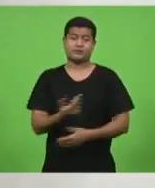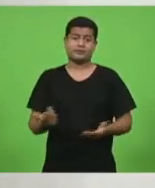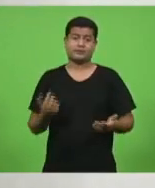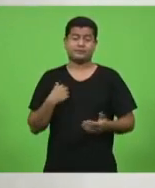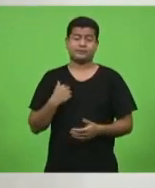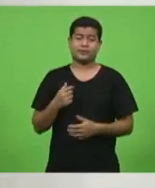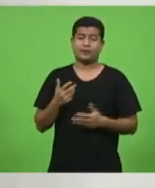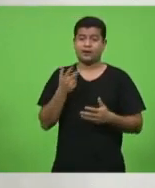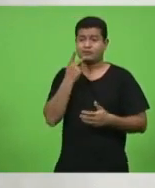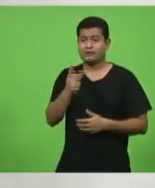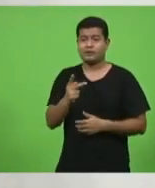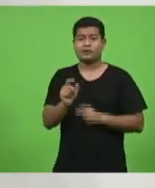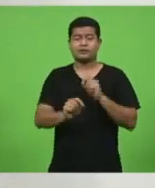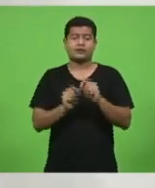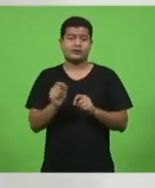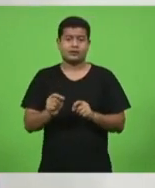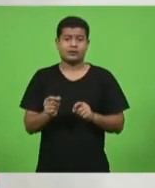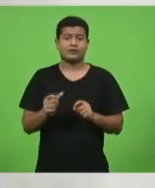falando